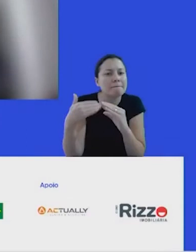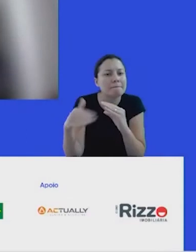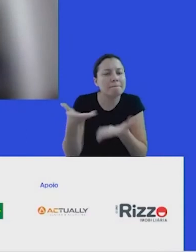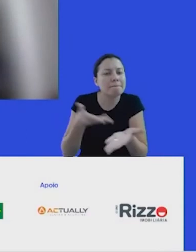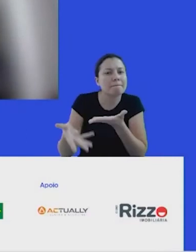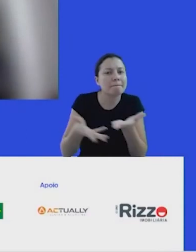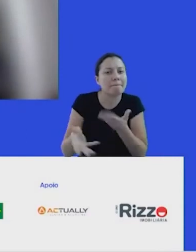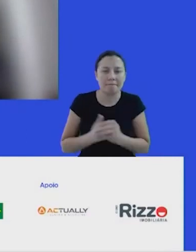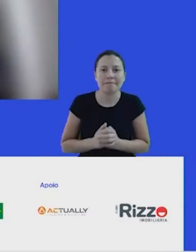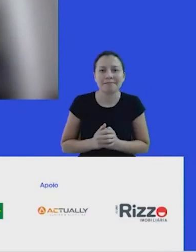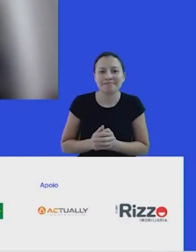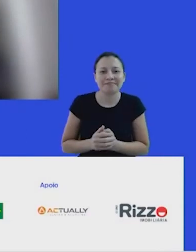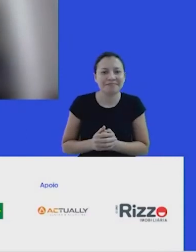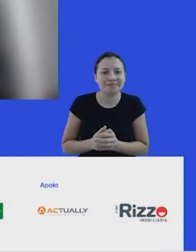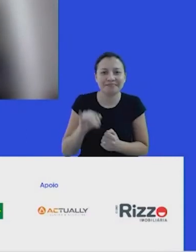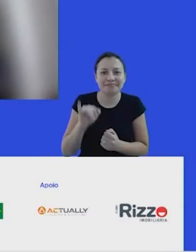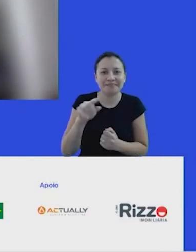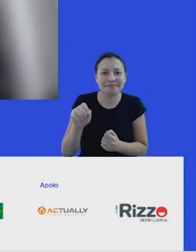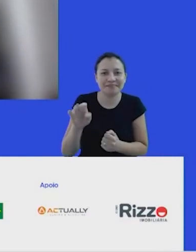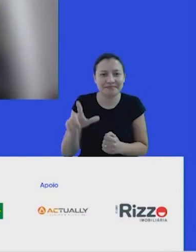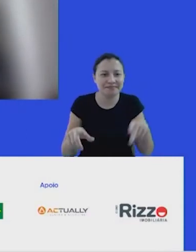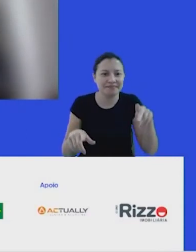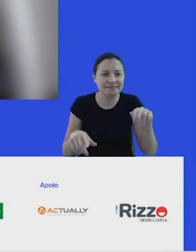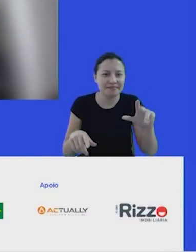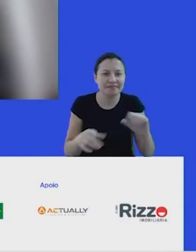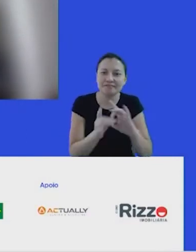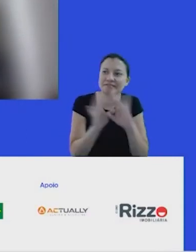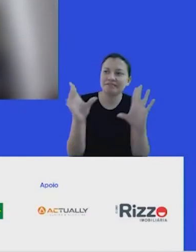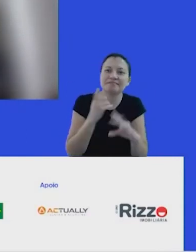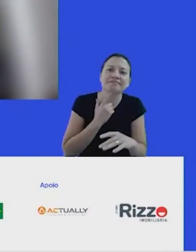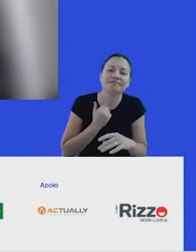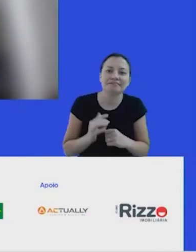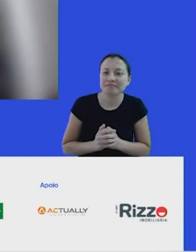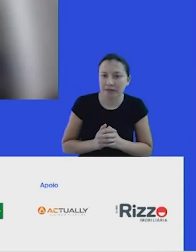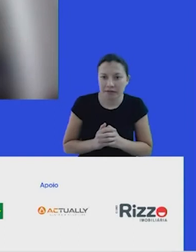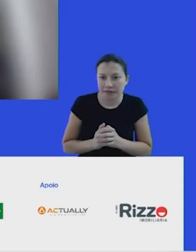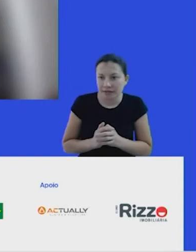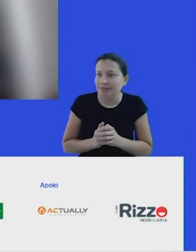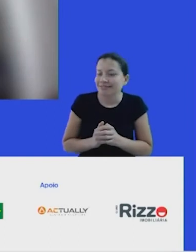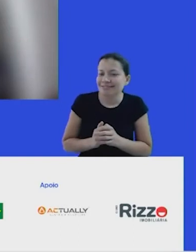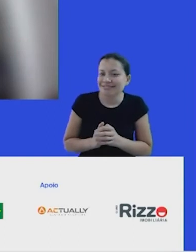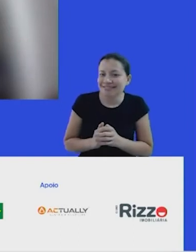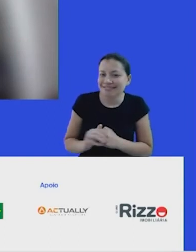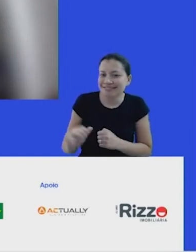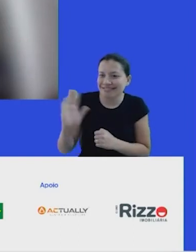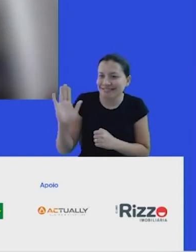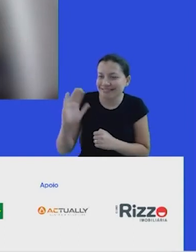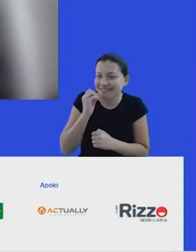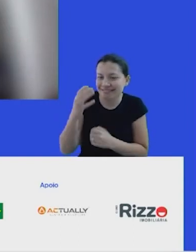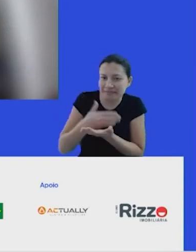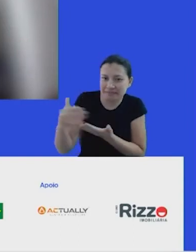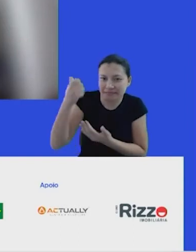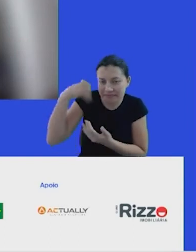Isabel, Paula, fiquem à vontade. Olá, pessoal. Então, deixa eu começar aqui me descrevendo. Eu sou